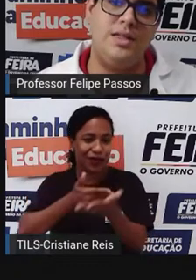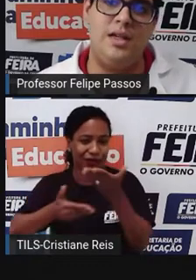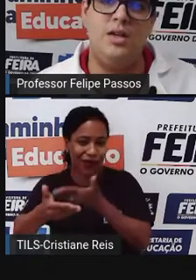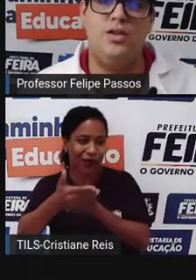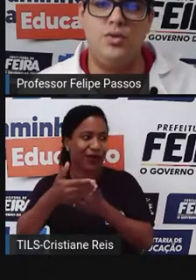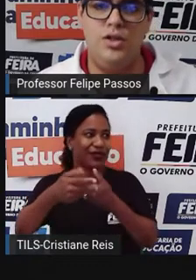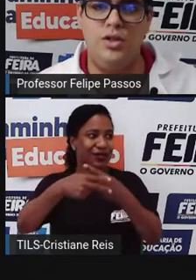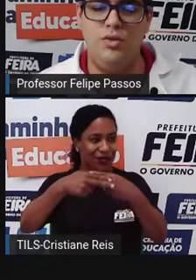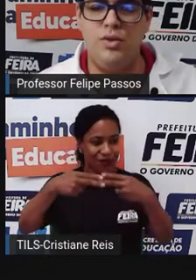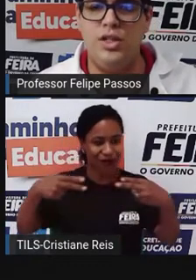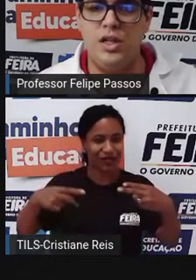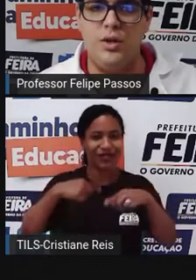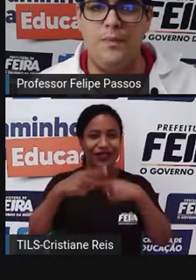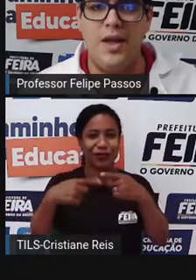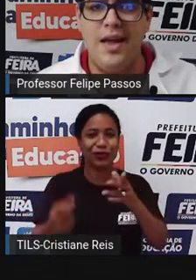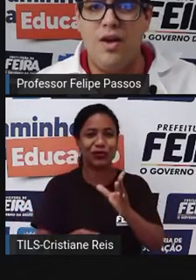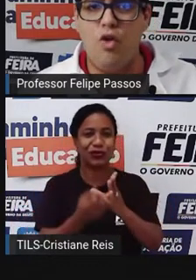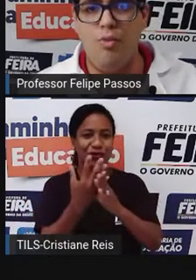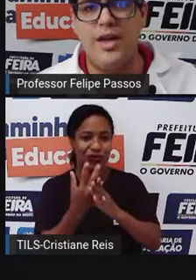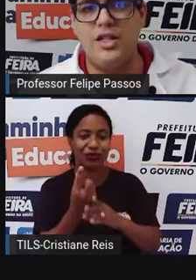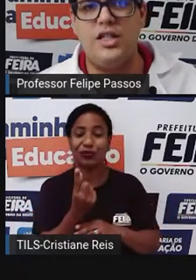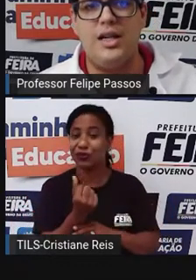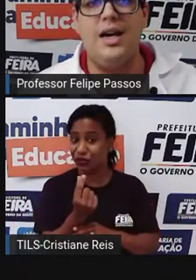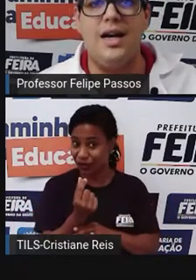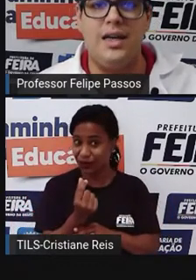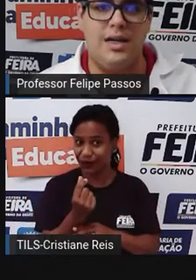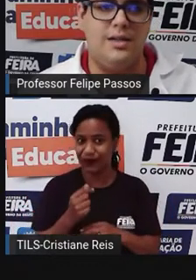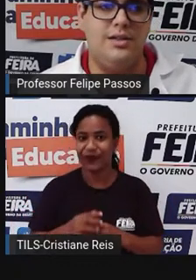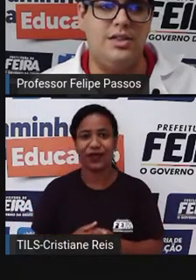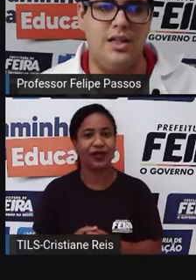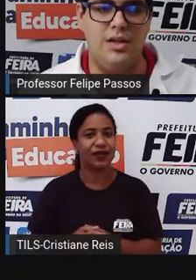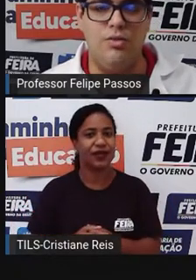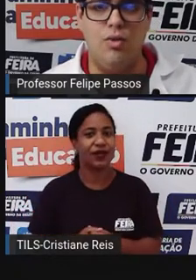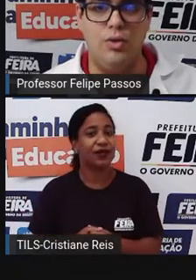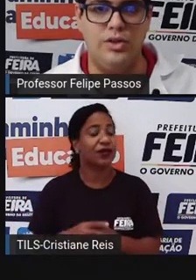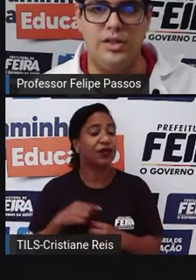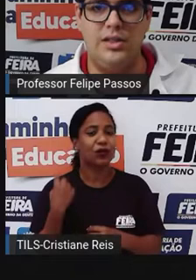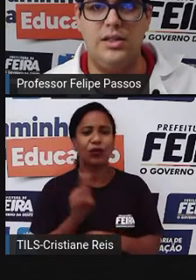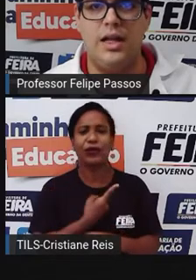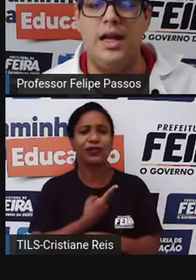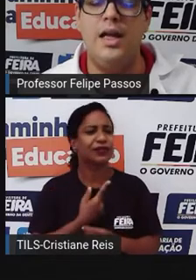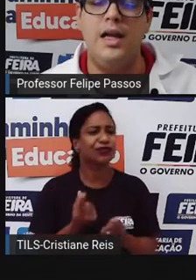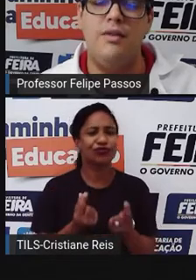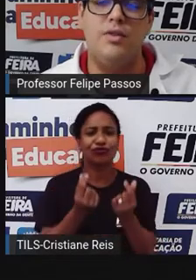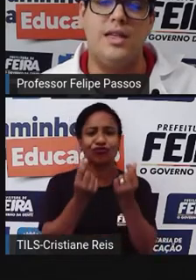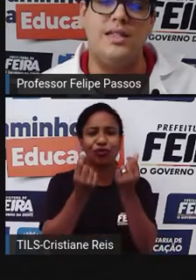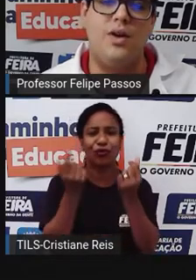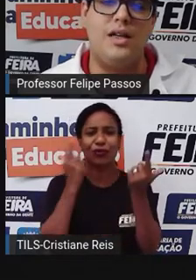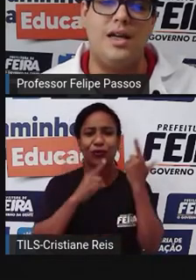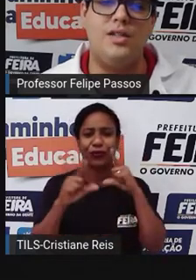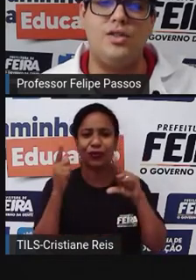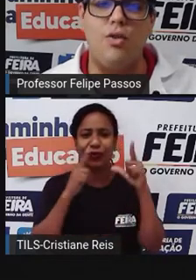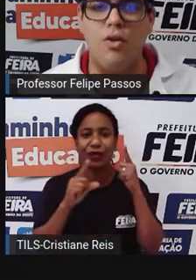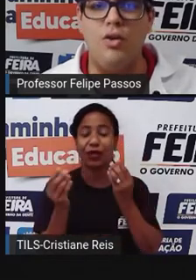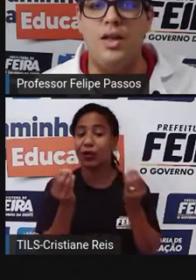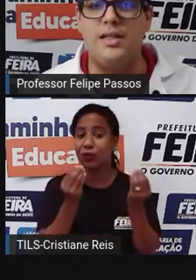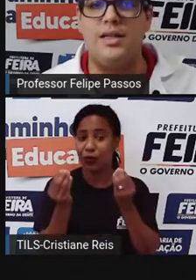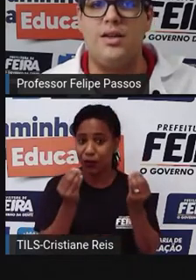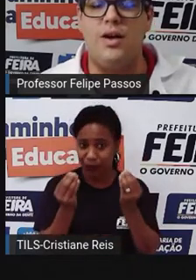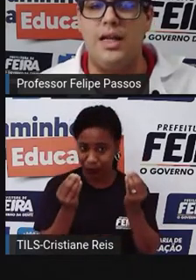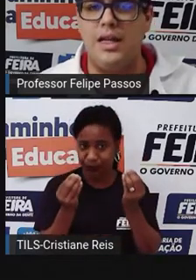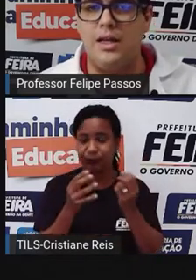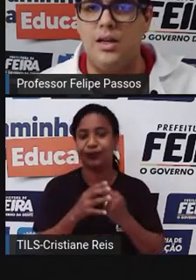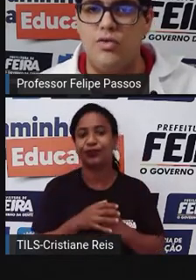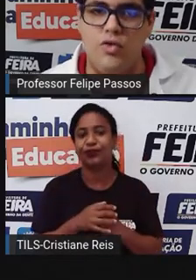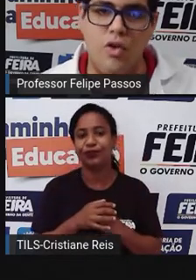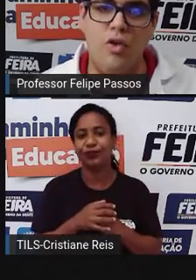depois surgiu o dinheiro. Como que a gente ganha dinheiro hoje? Vocês estão aqui na escola, vocês